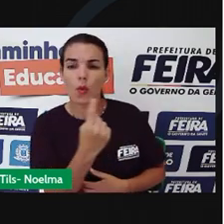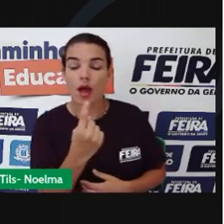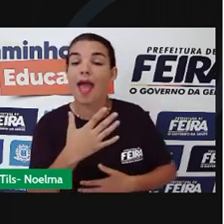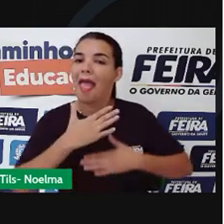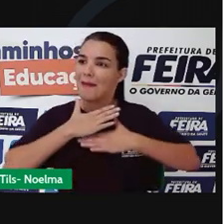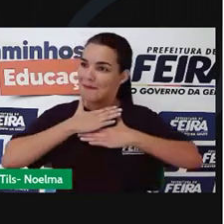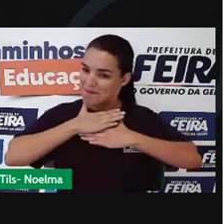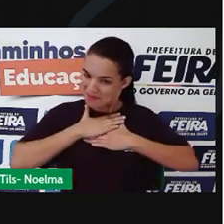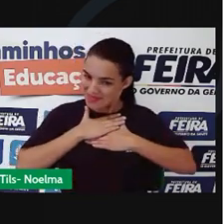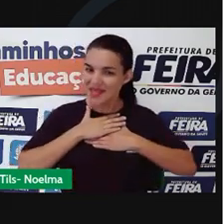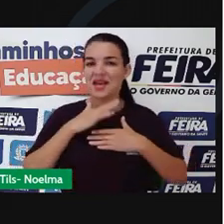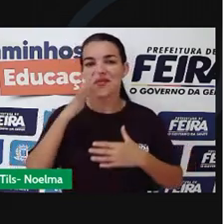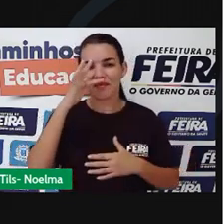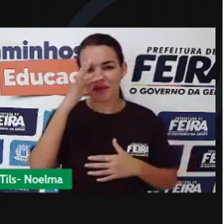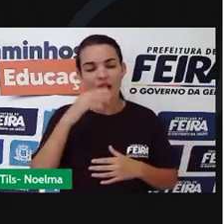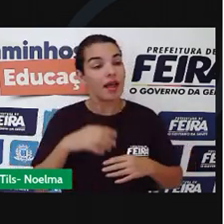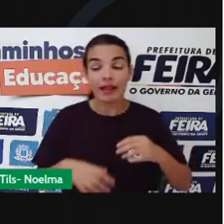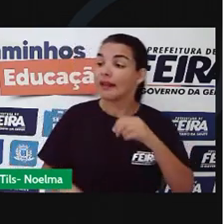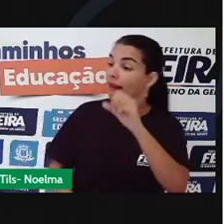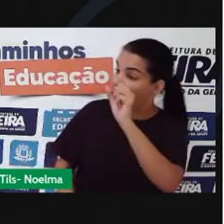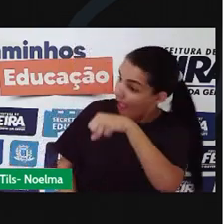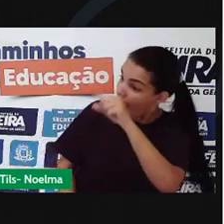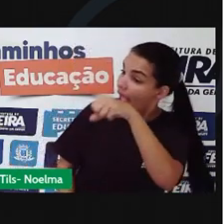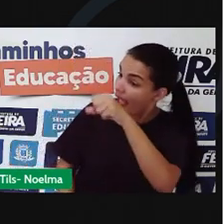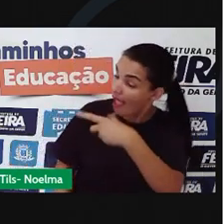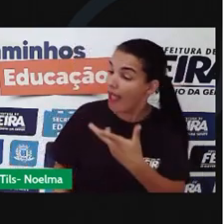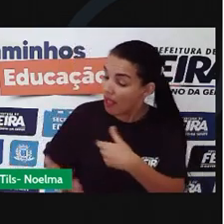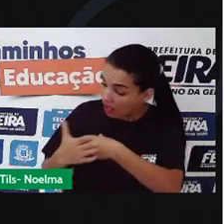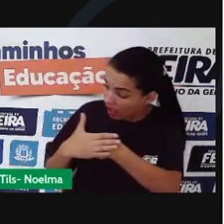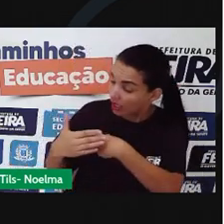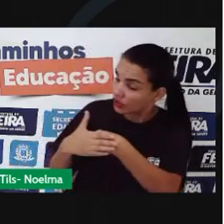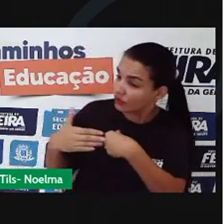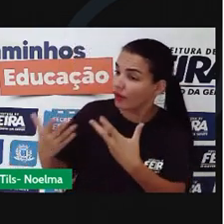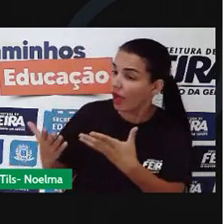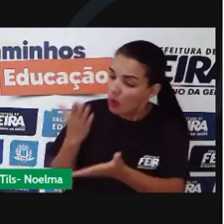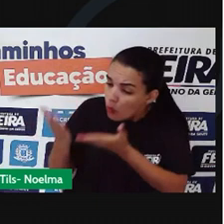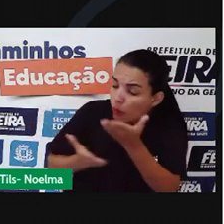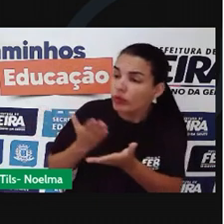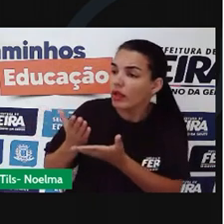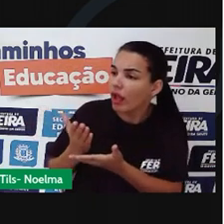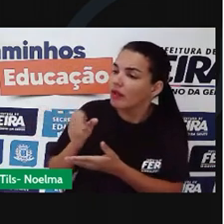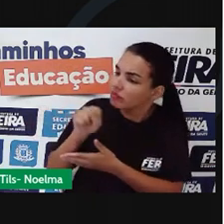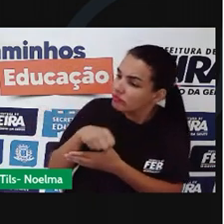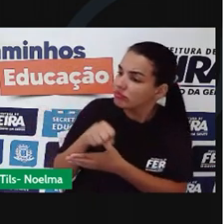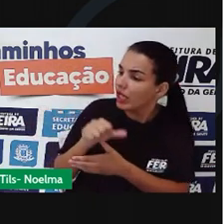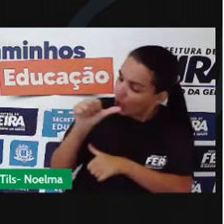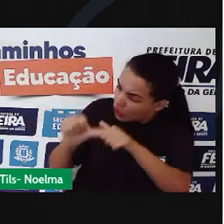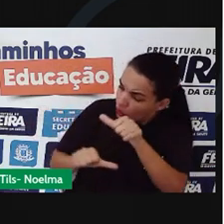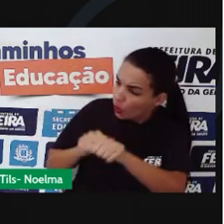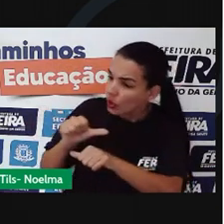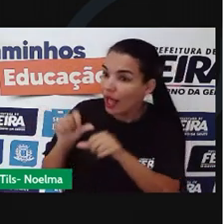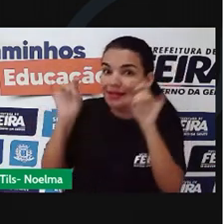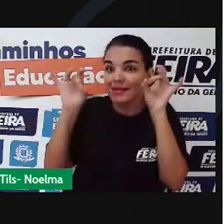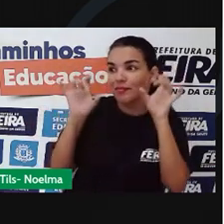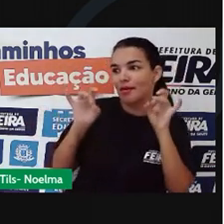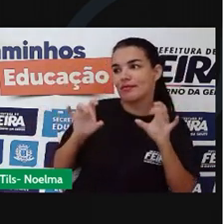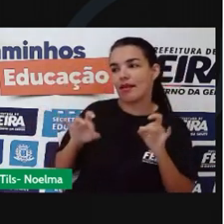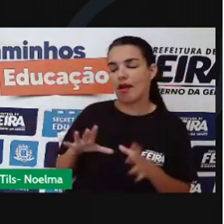minha flor. É. Cativar. Domesticar é isso. É tornar especial.